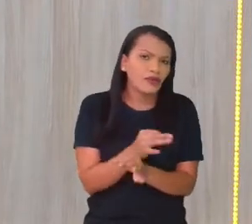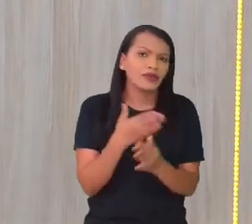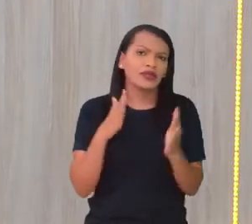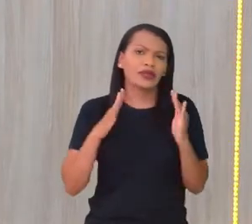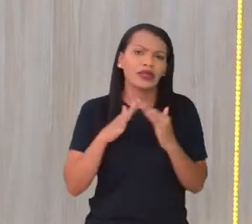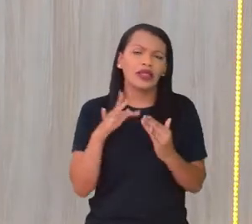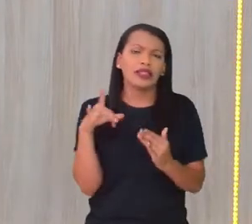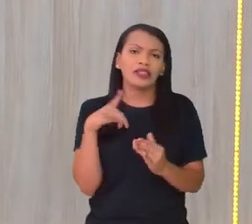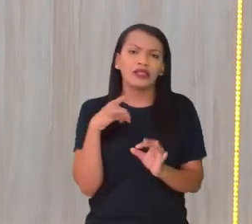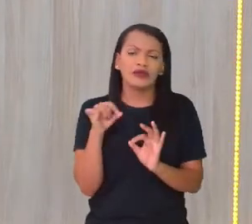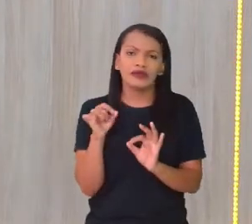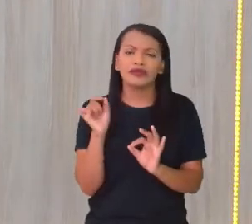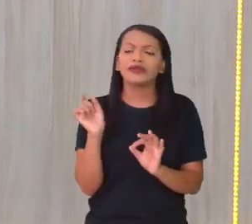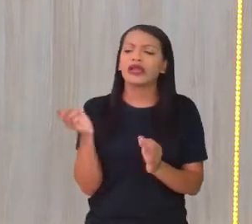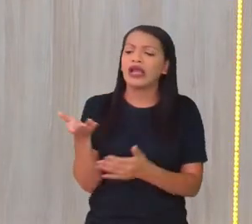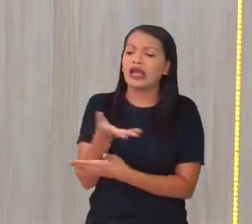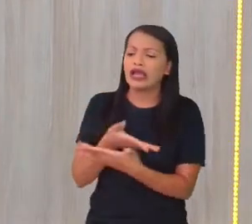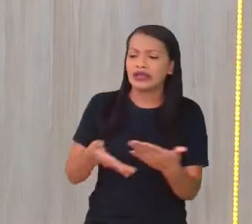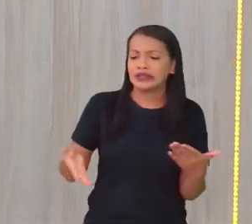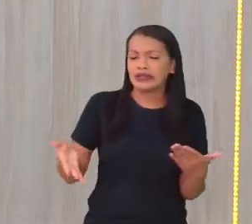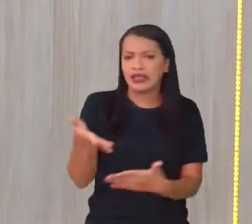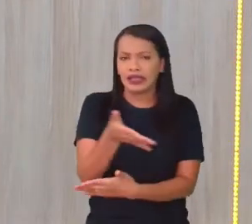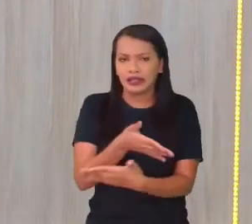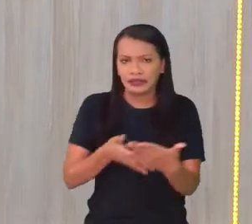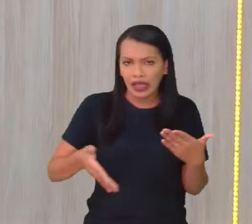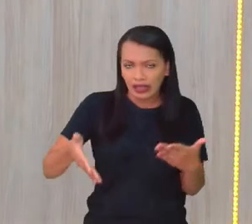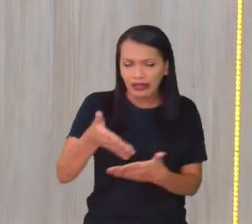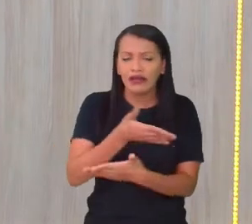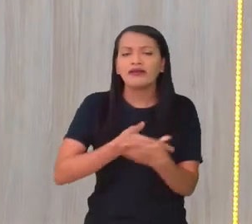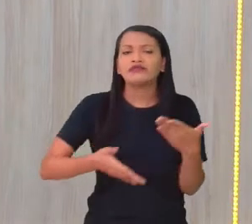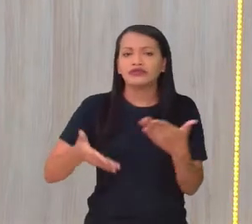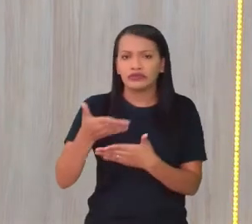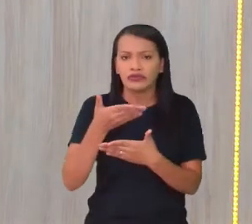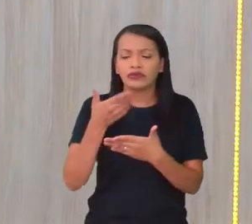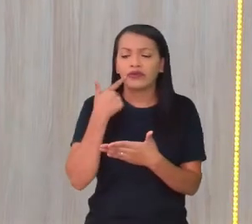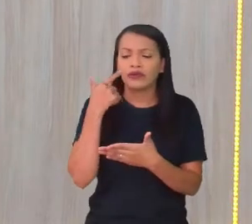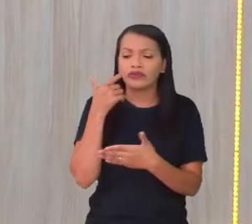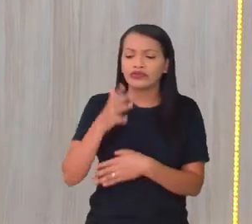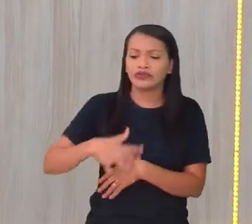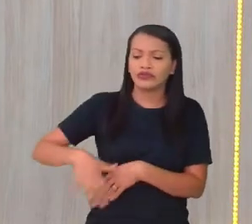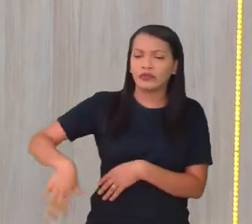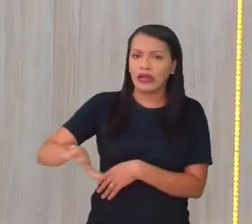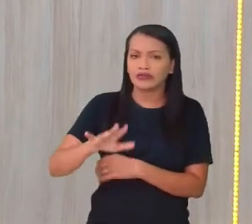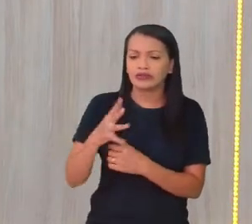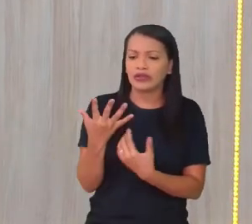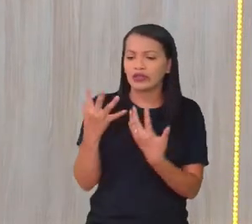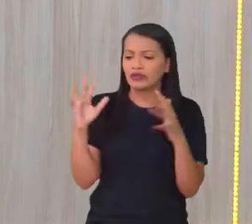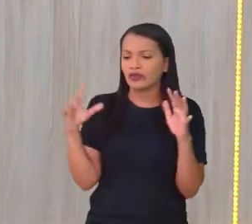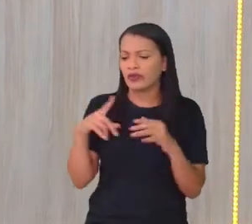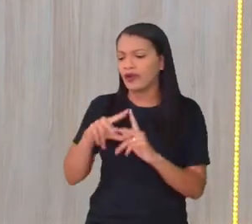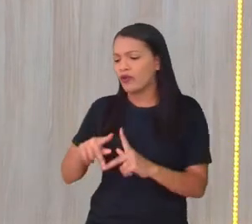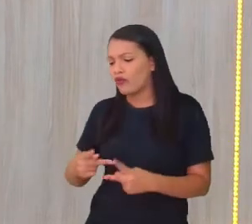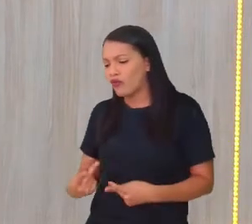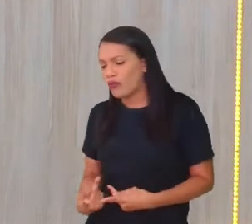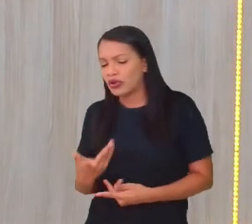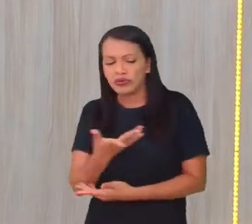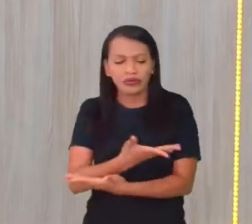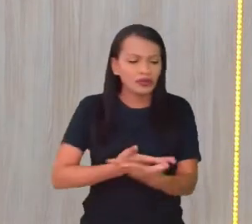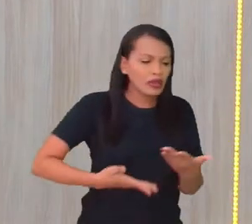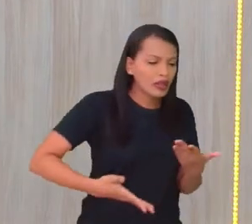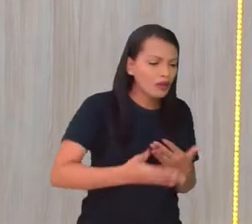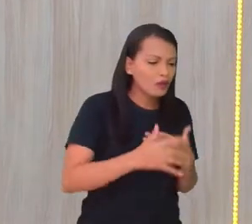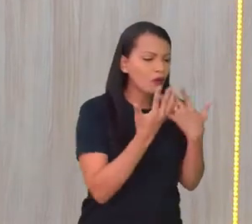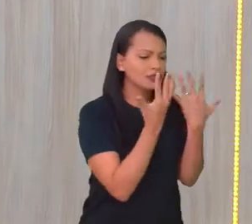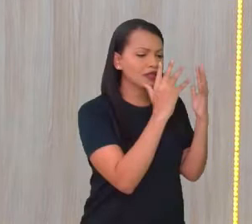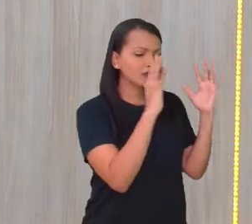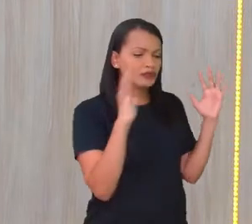as inter-relações do ser humano com o espaço natural. Aí é que vem justamente essa